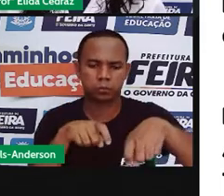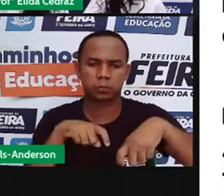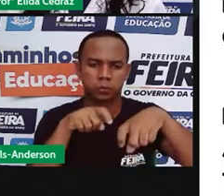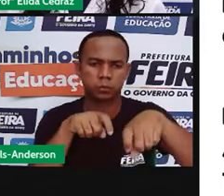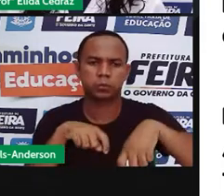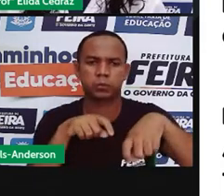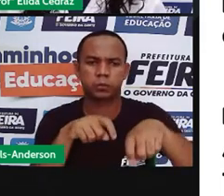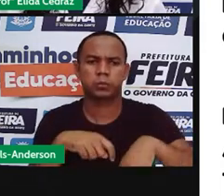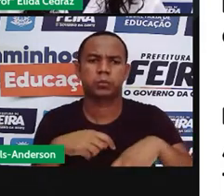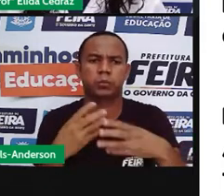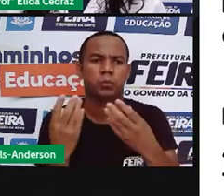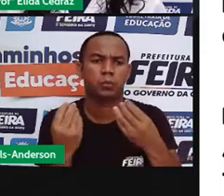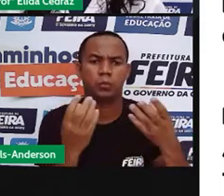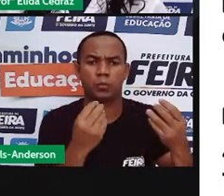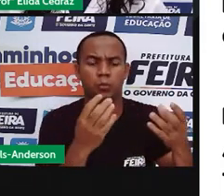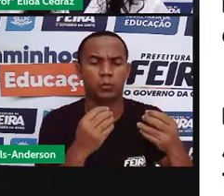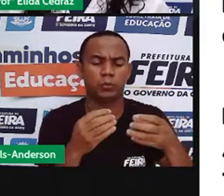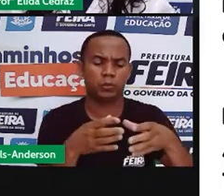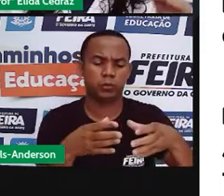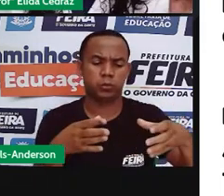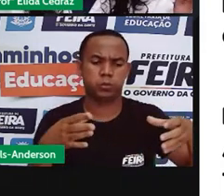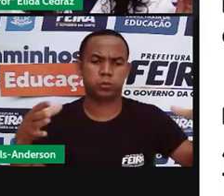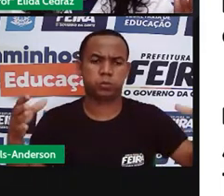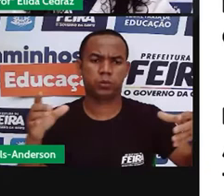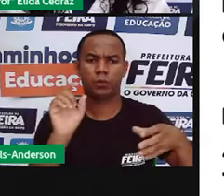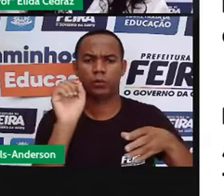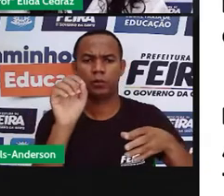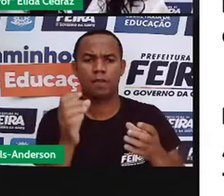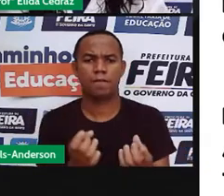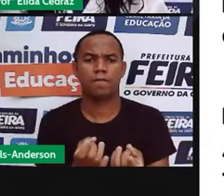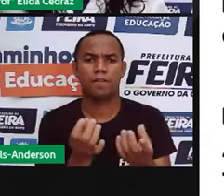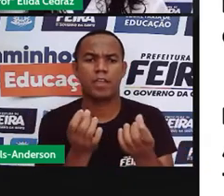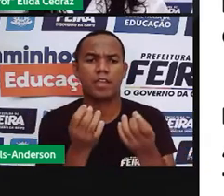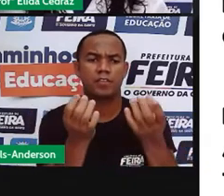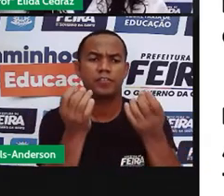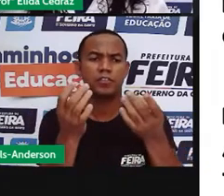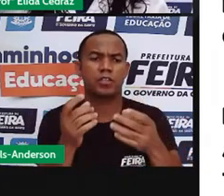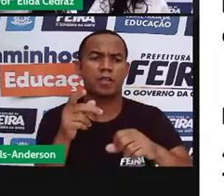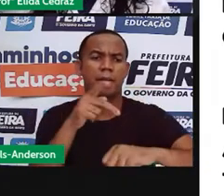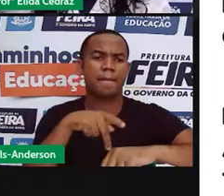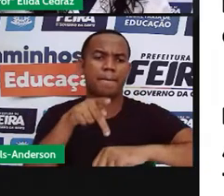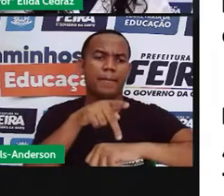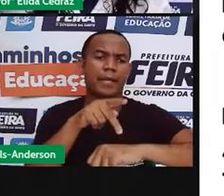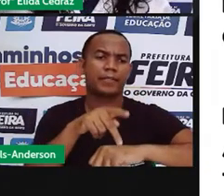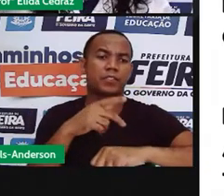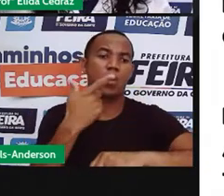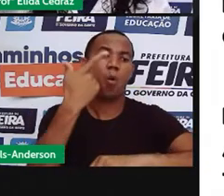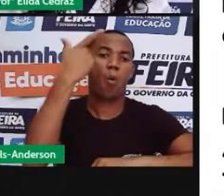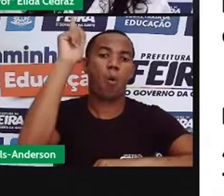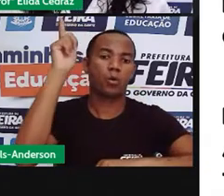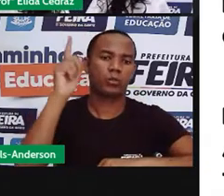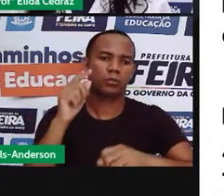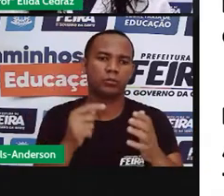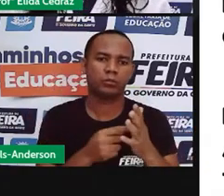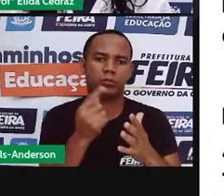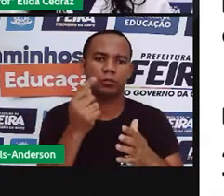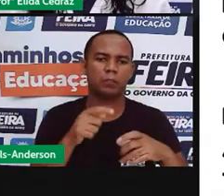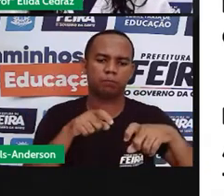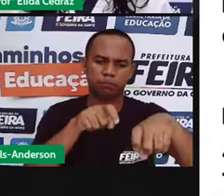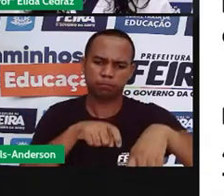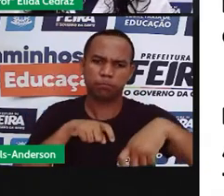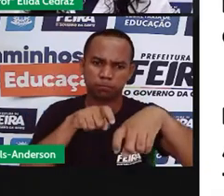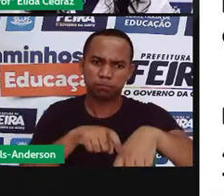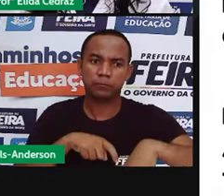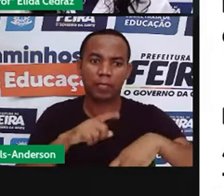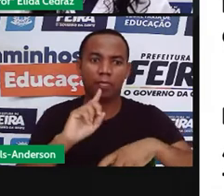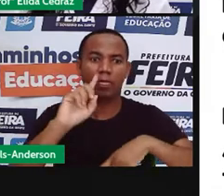voltada para o abastecimento do mercado externo, fora do Brasil, bem longe, e dos grandes